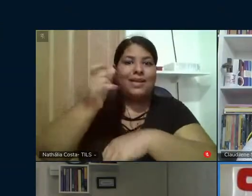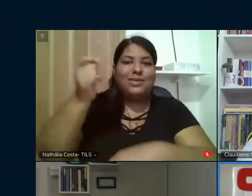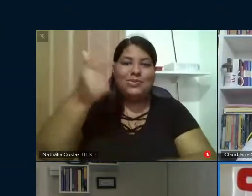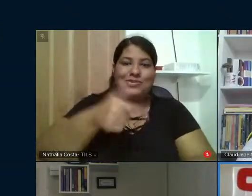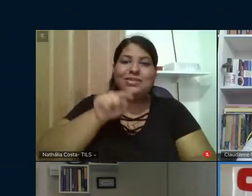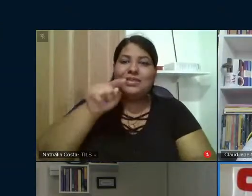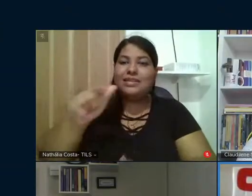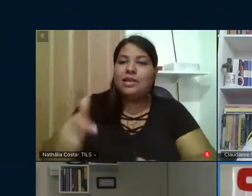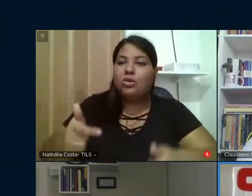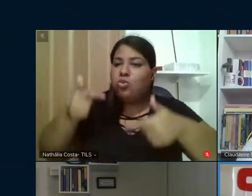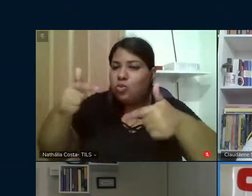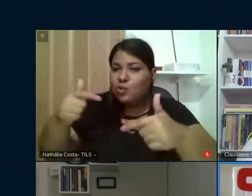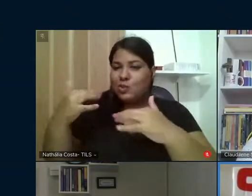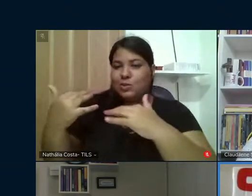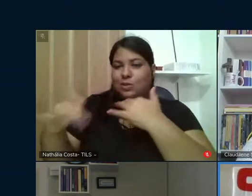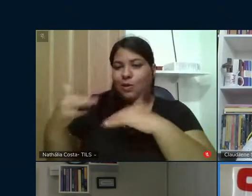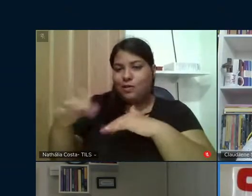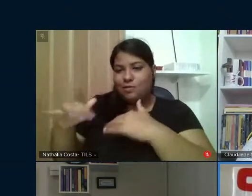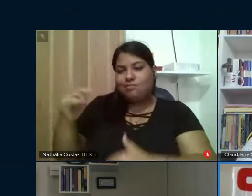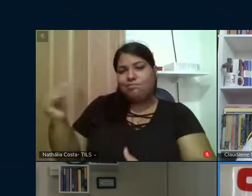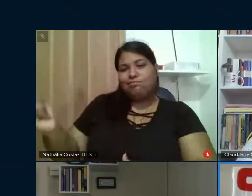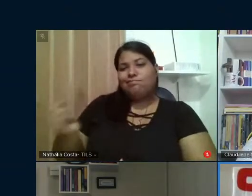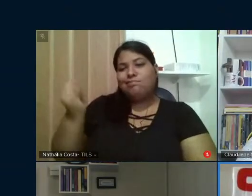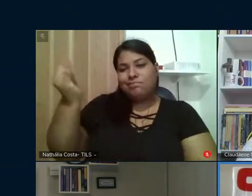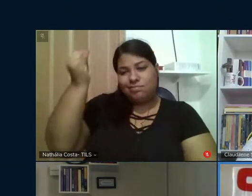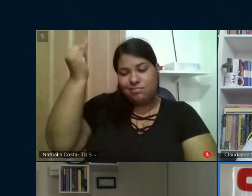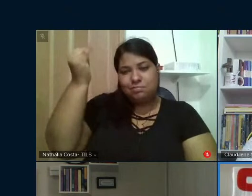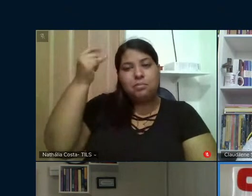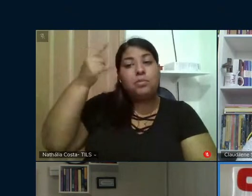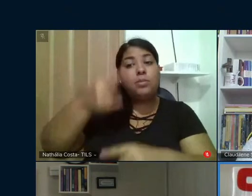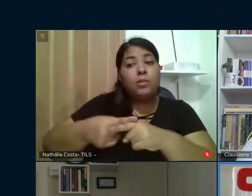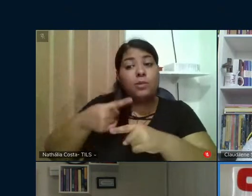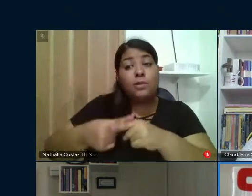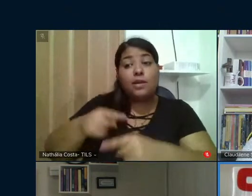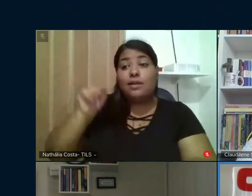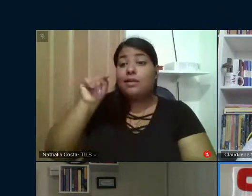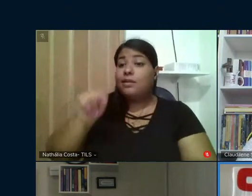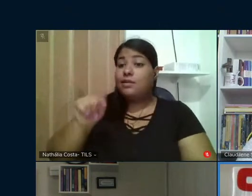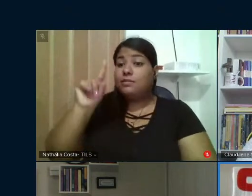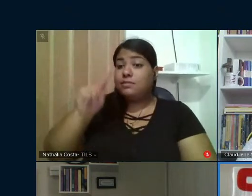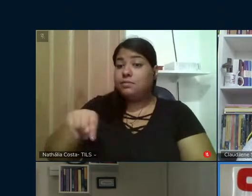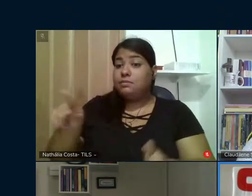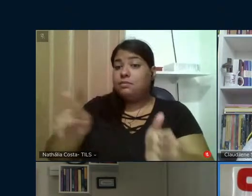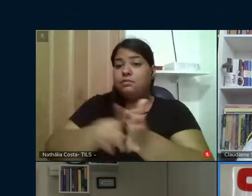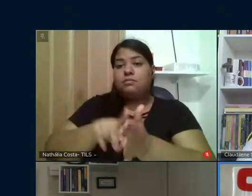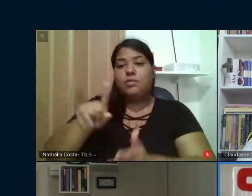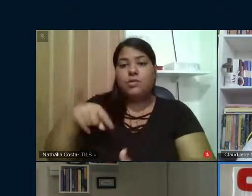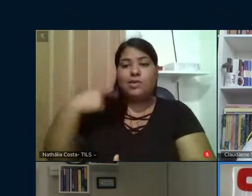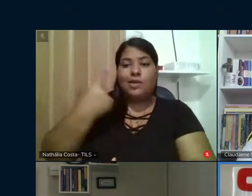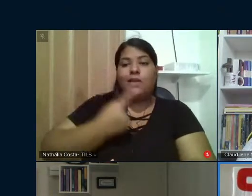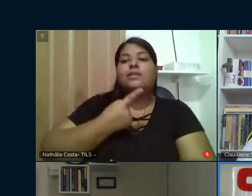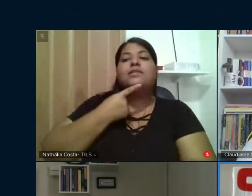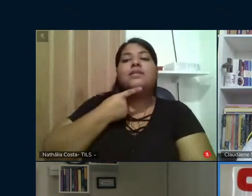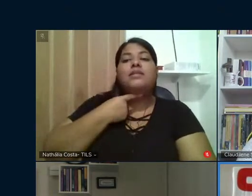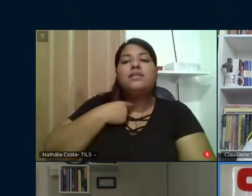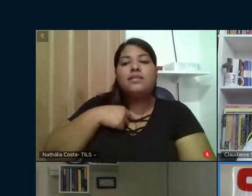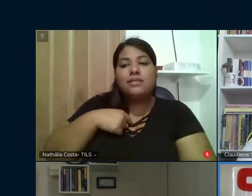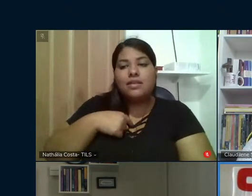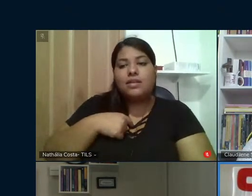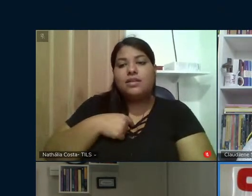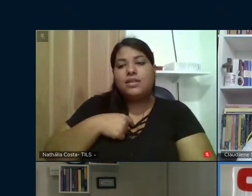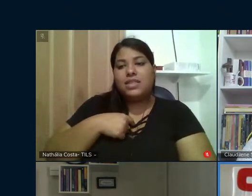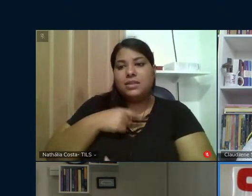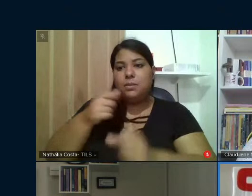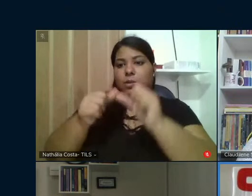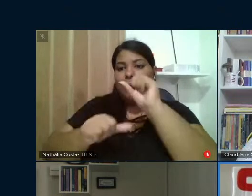luta, essa mobilização que é importante, porque isto faz parte do nosso desejo, desejo